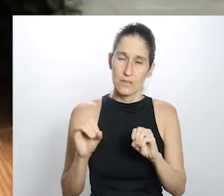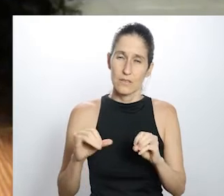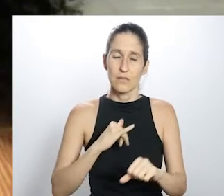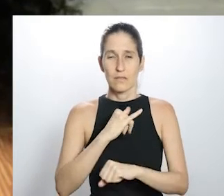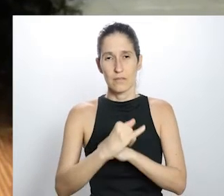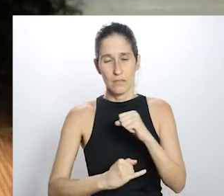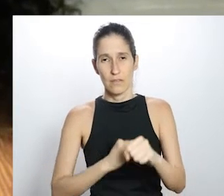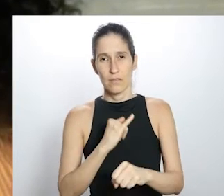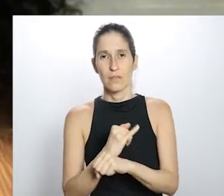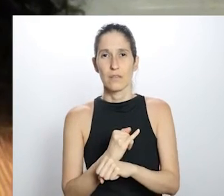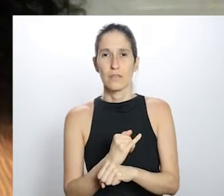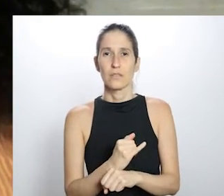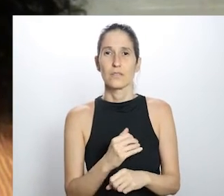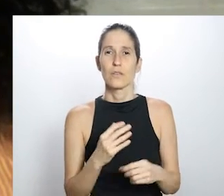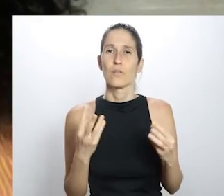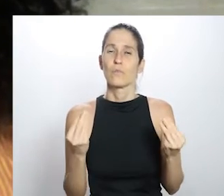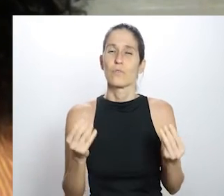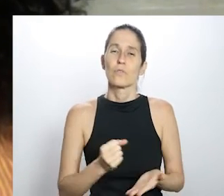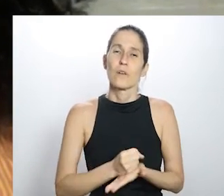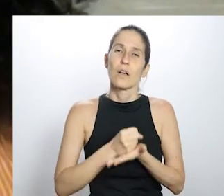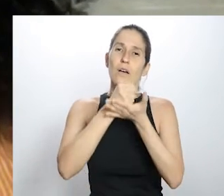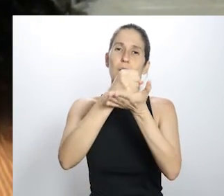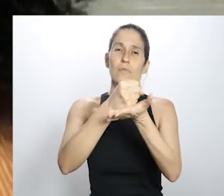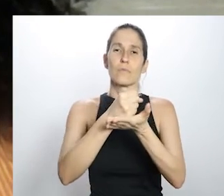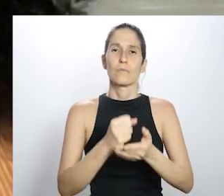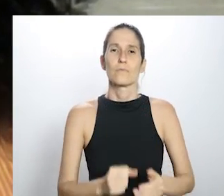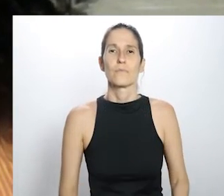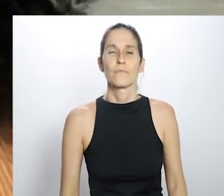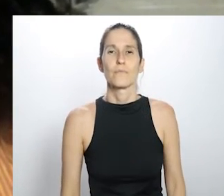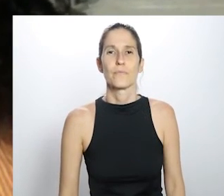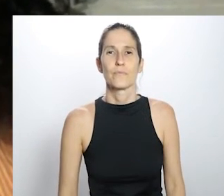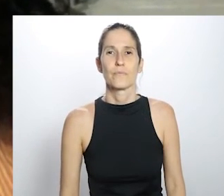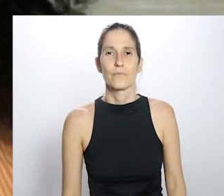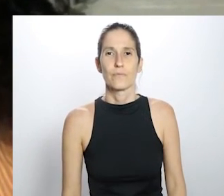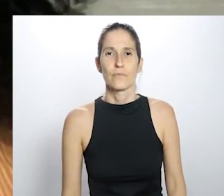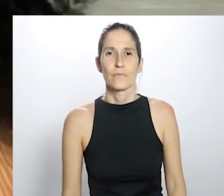aulas e ações de ajuda em geral.